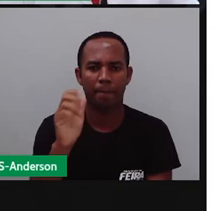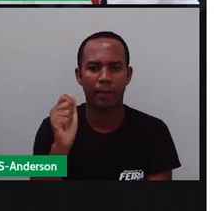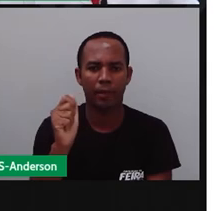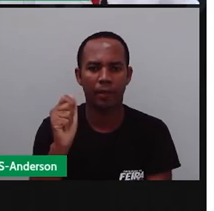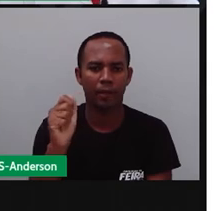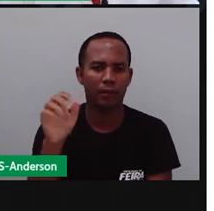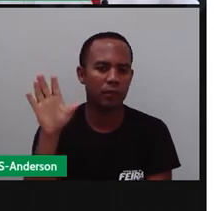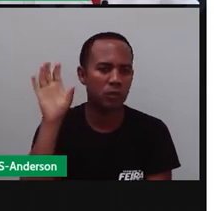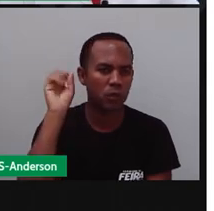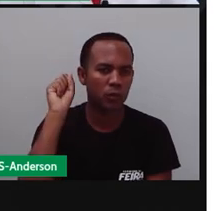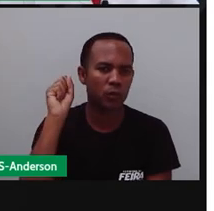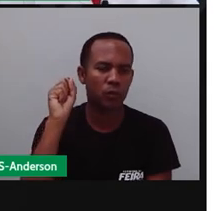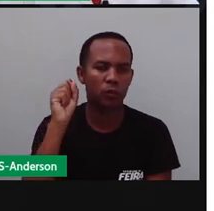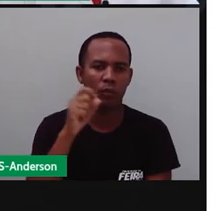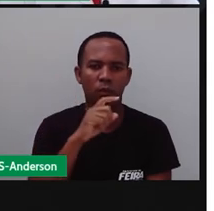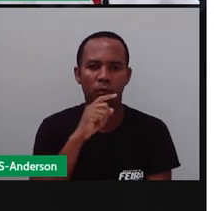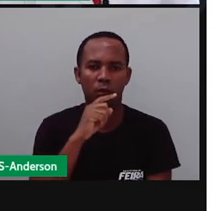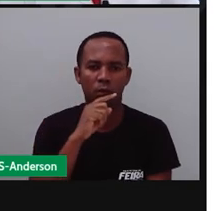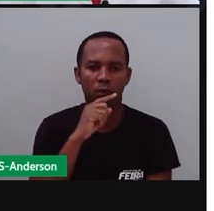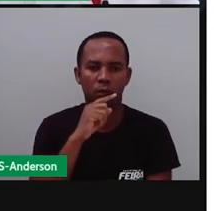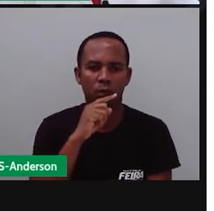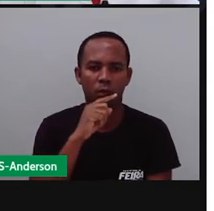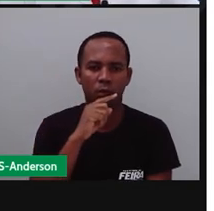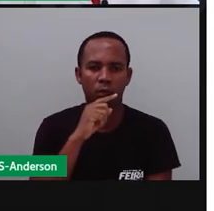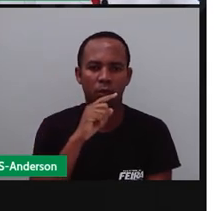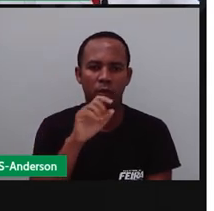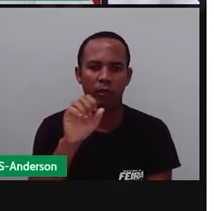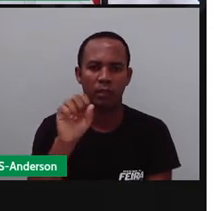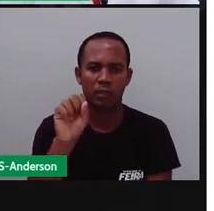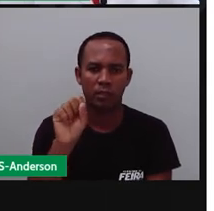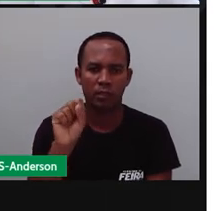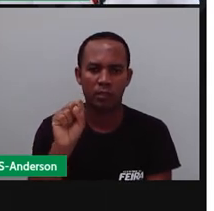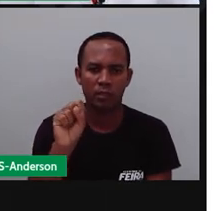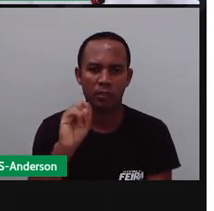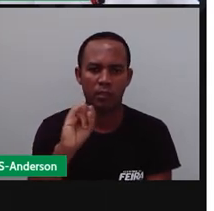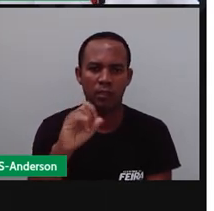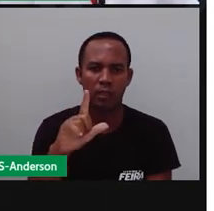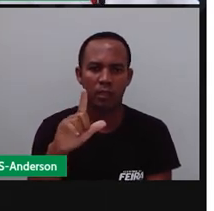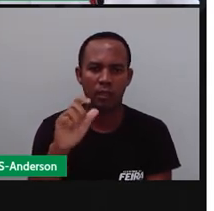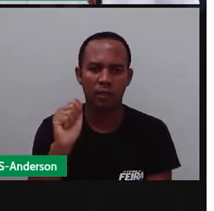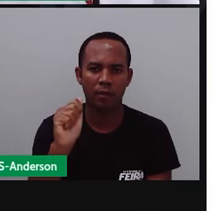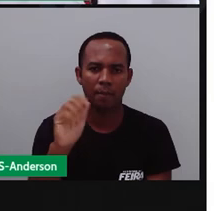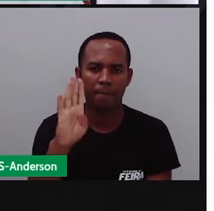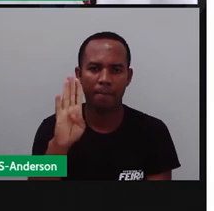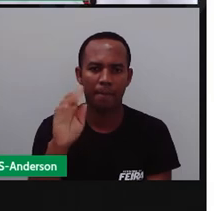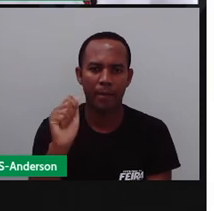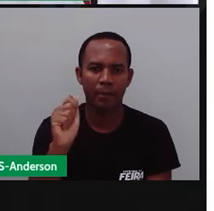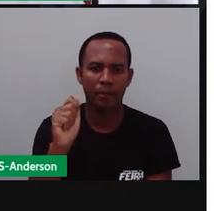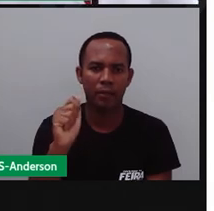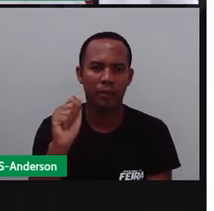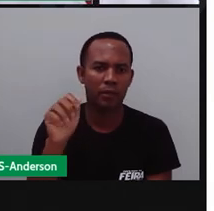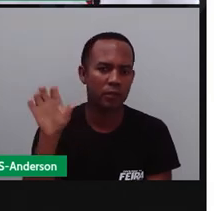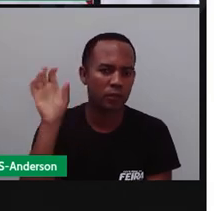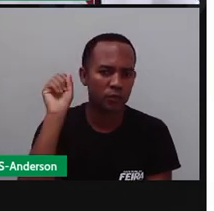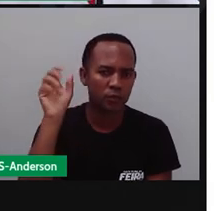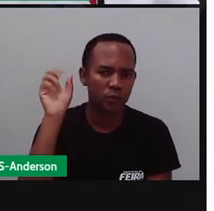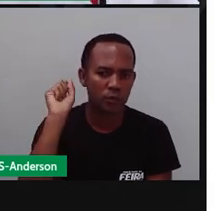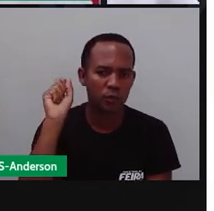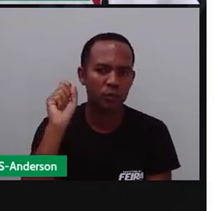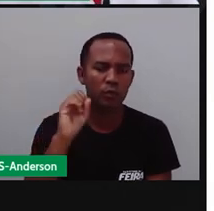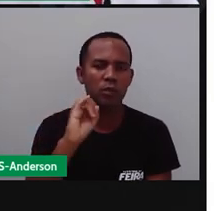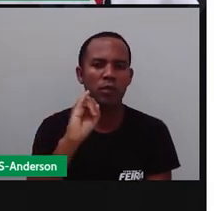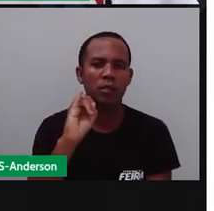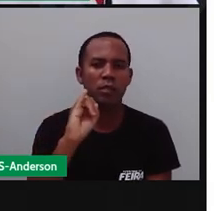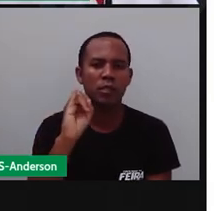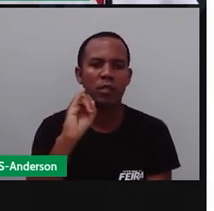Se a sílaba... Ops! É de acho. Se a sílaba com o som de I tem um som mais forte, né? Ela é